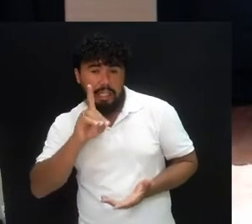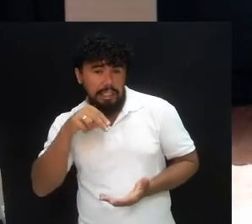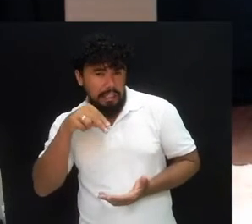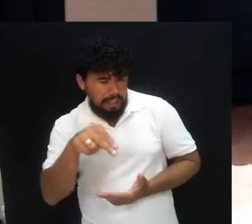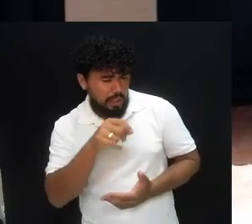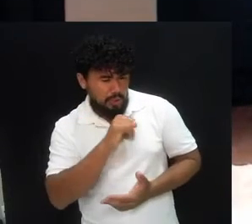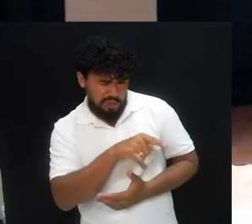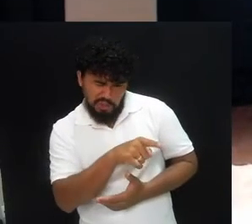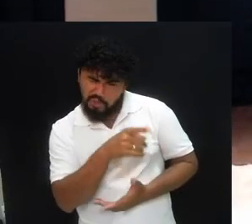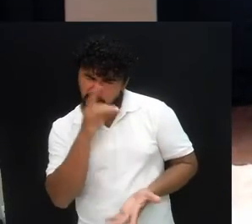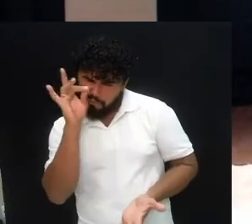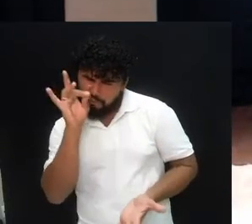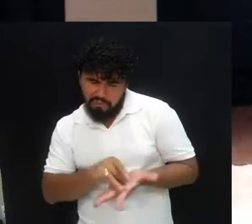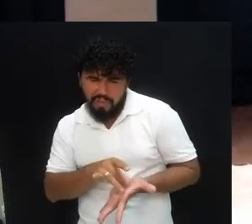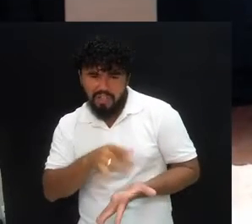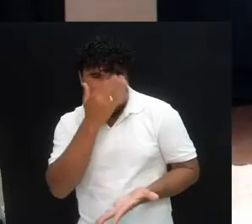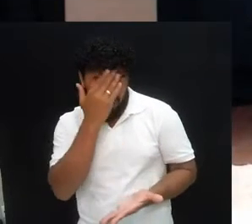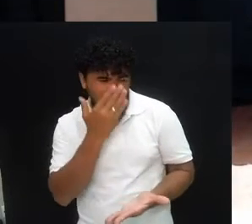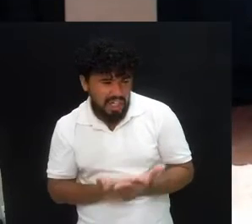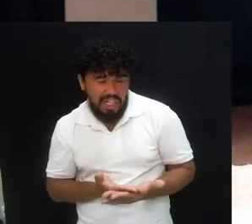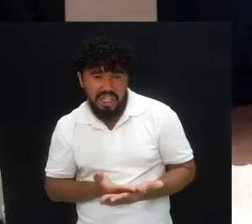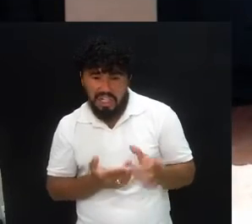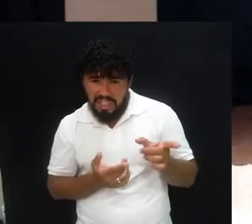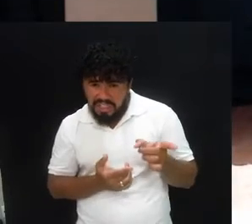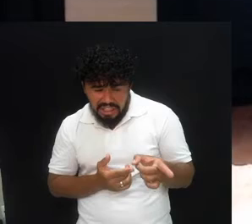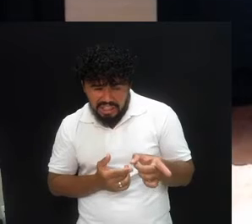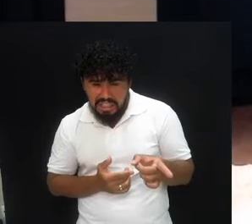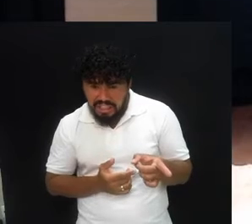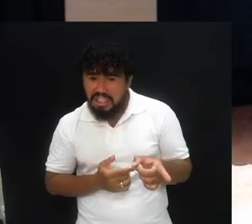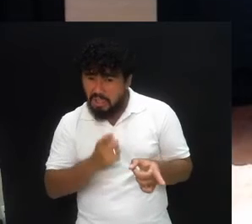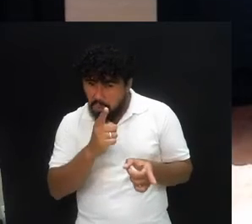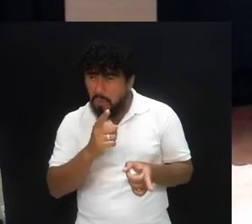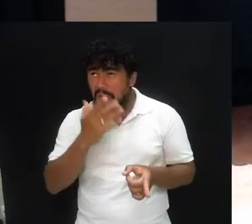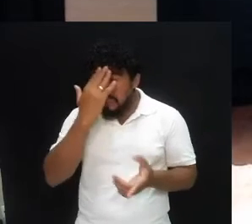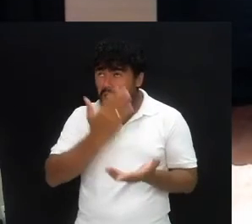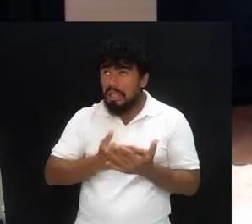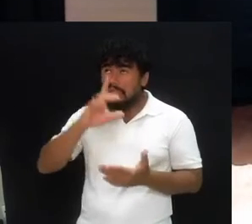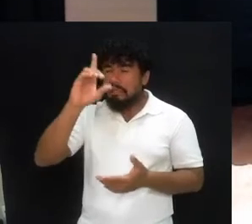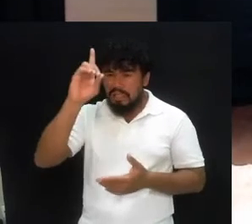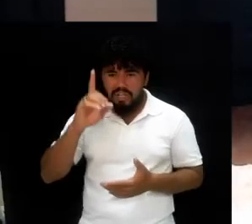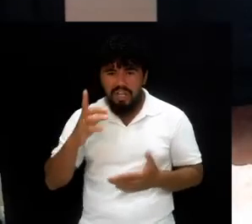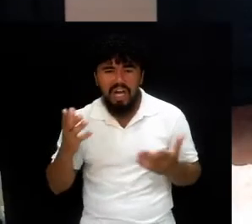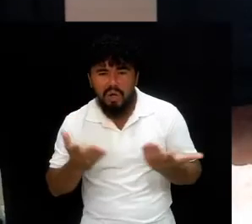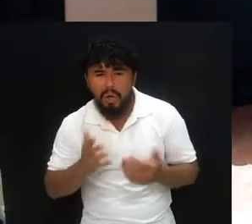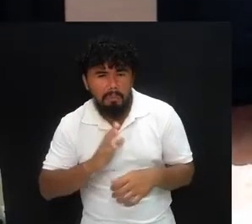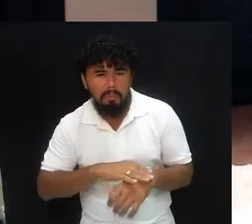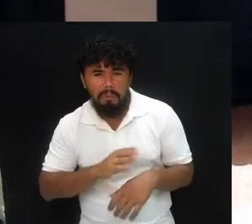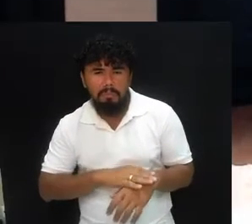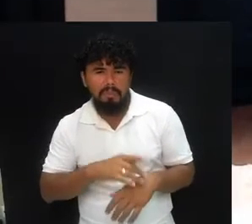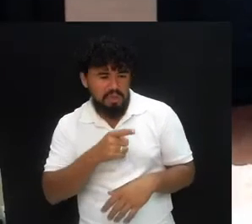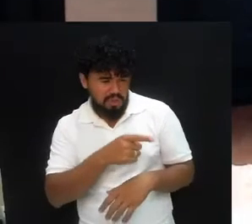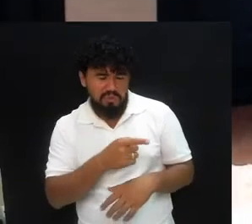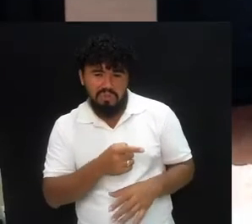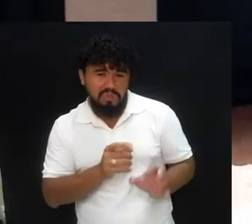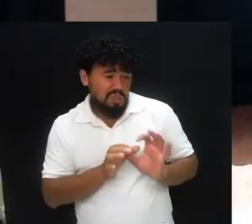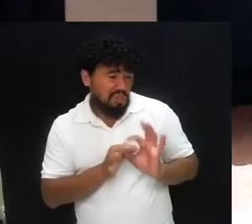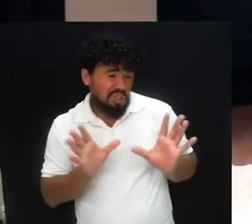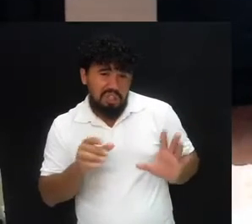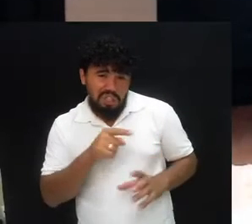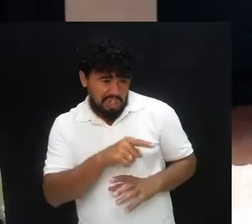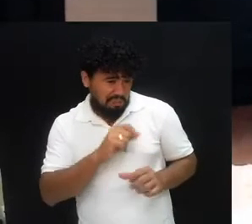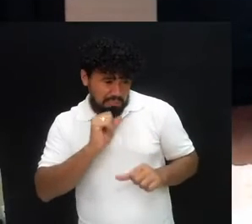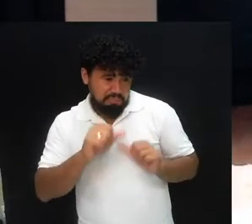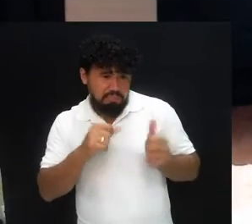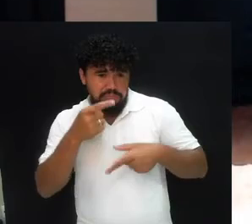acredita, se você realmente tem esse Deus que você diz que tem, então essa é a hora de você deixar ele entrar na sua história.